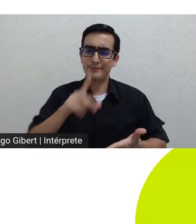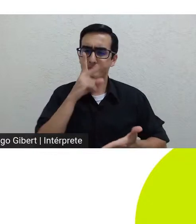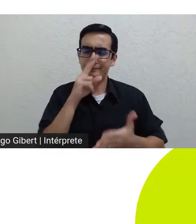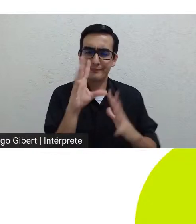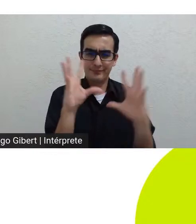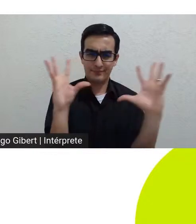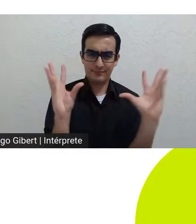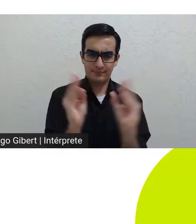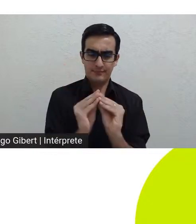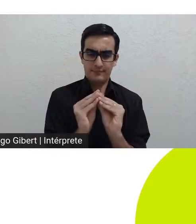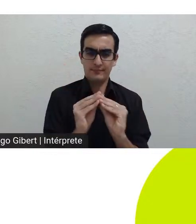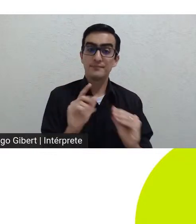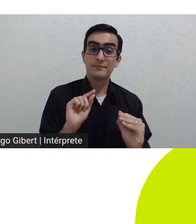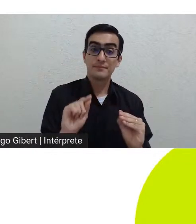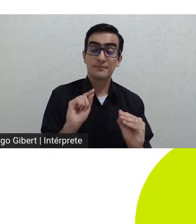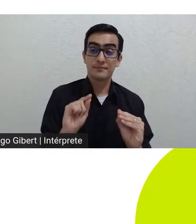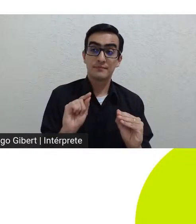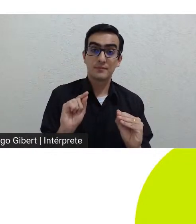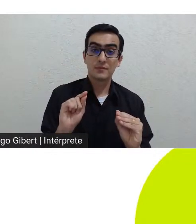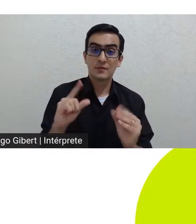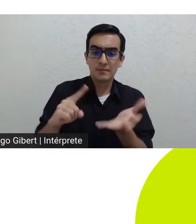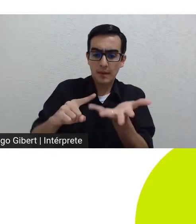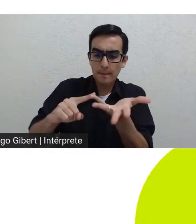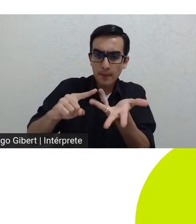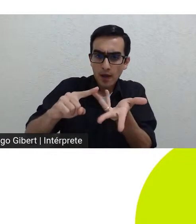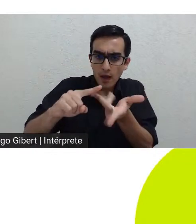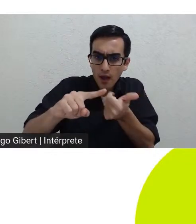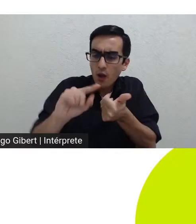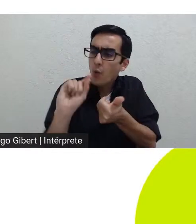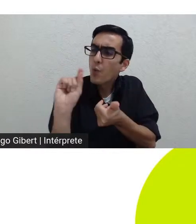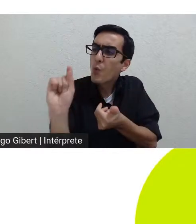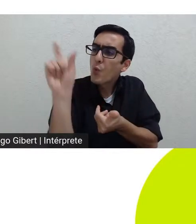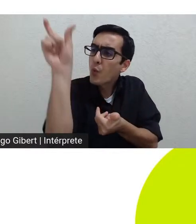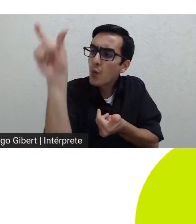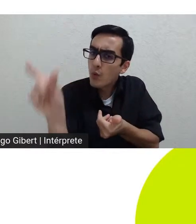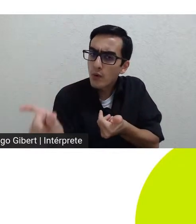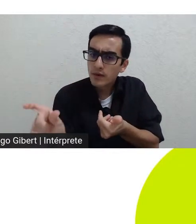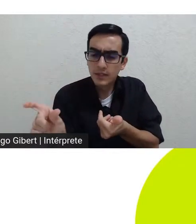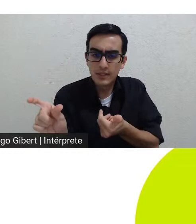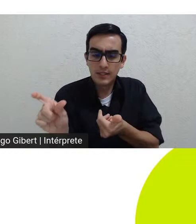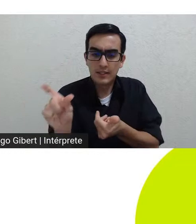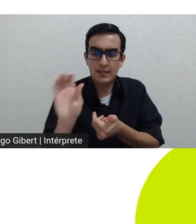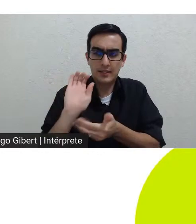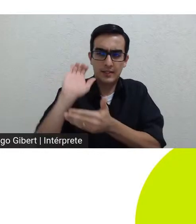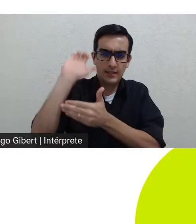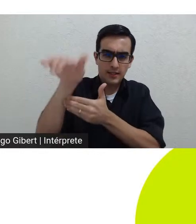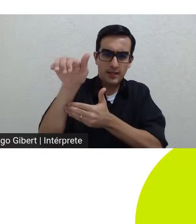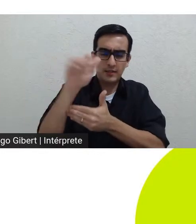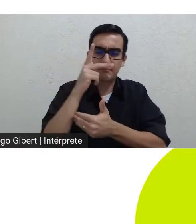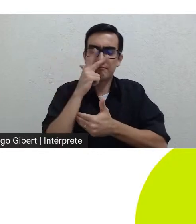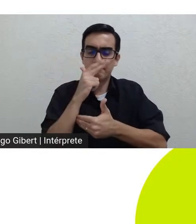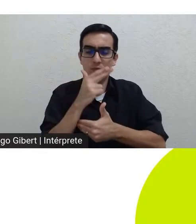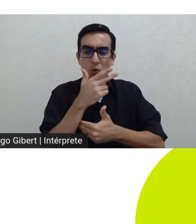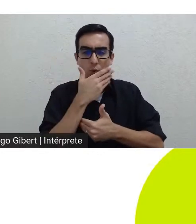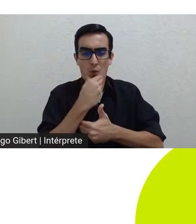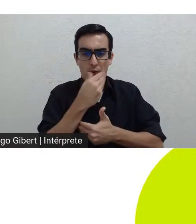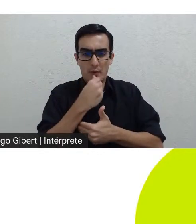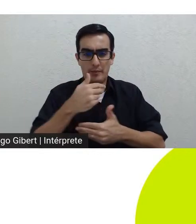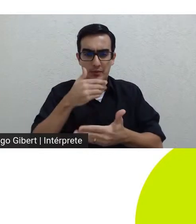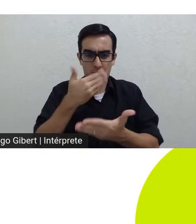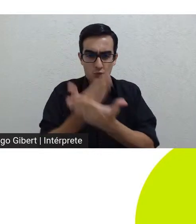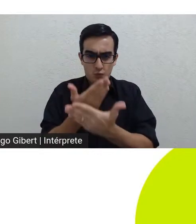poderíamos caracterizar a compulsão neste outro sentido do que Freud dá a ela